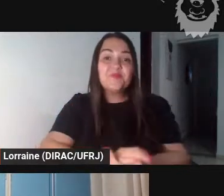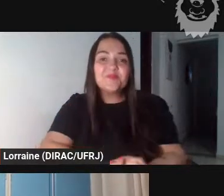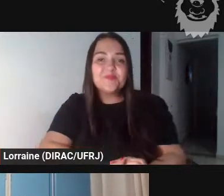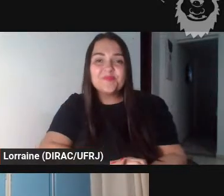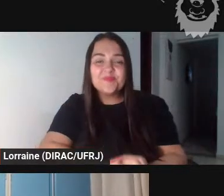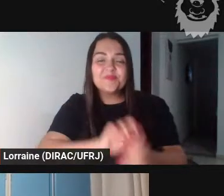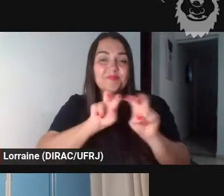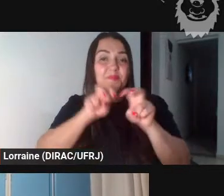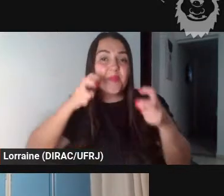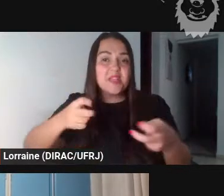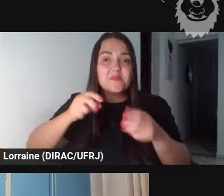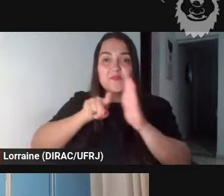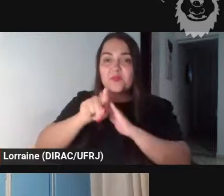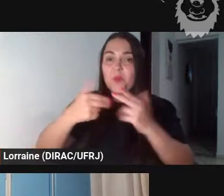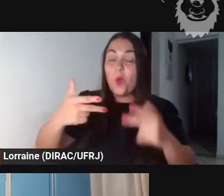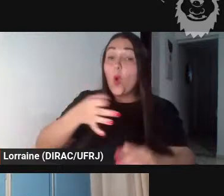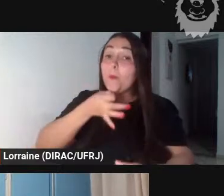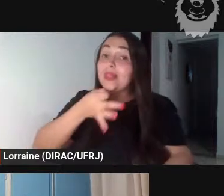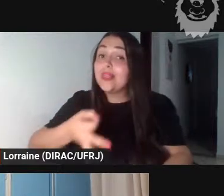algum comentário